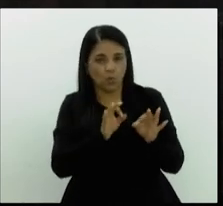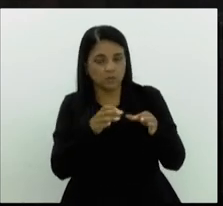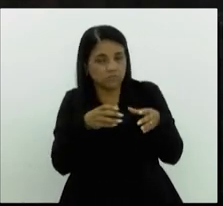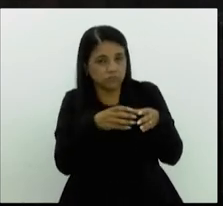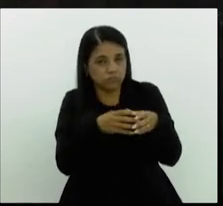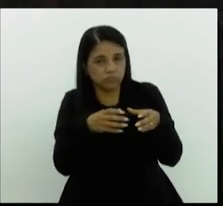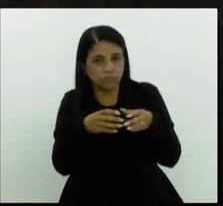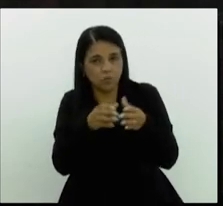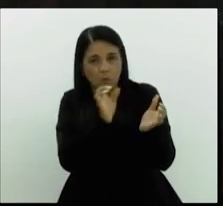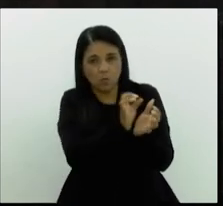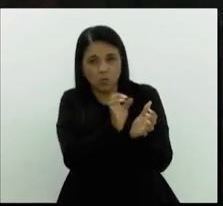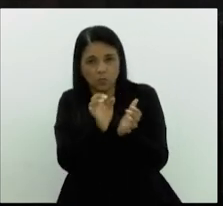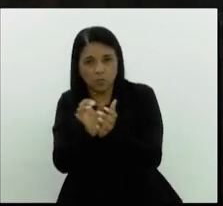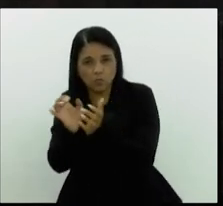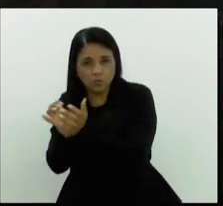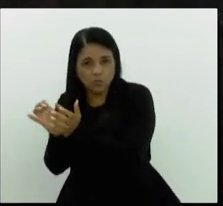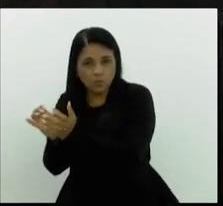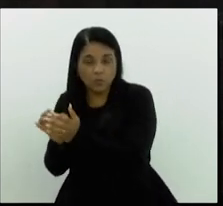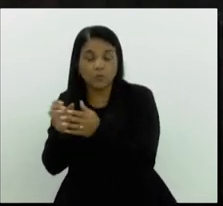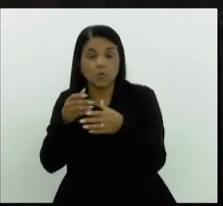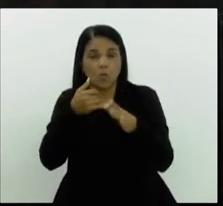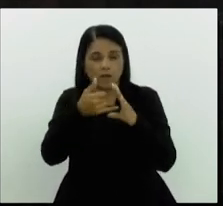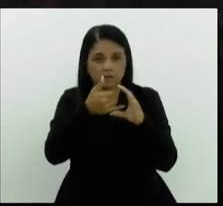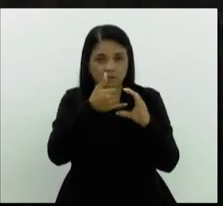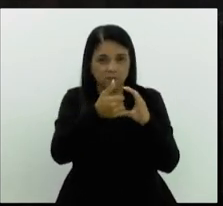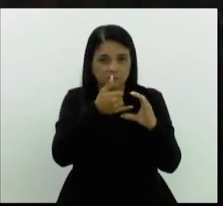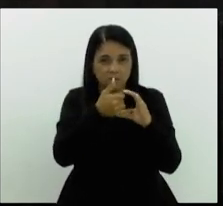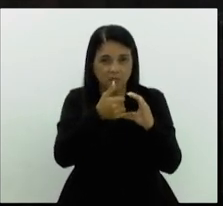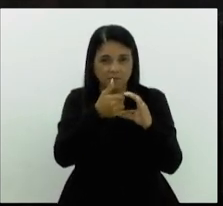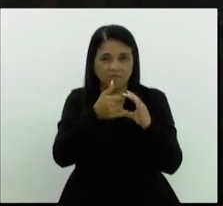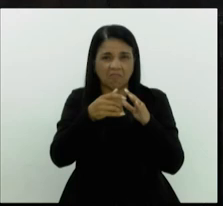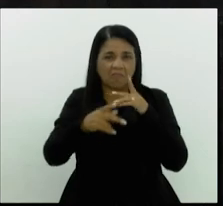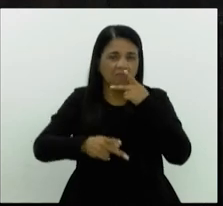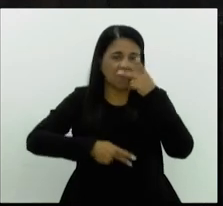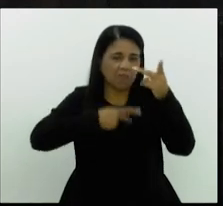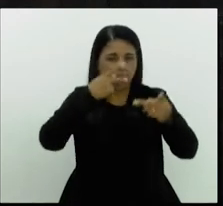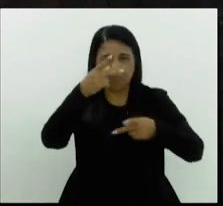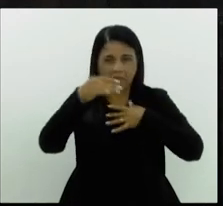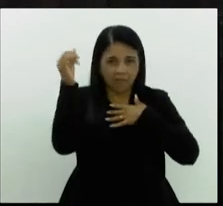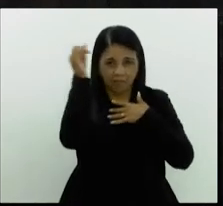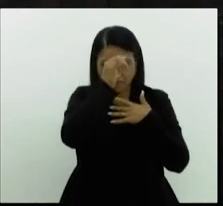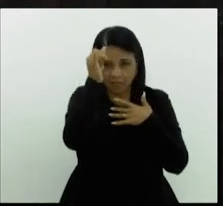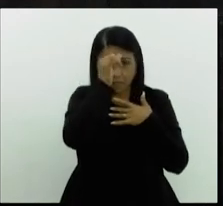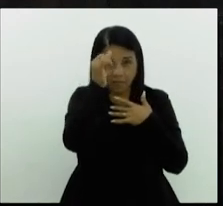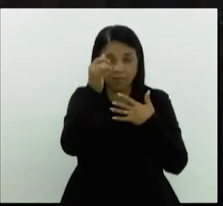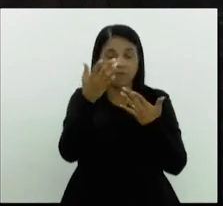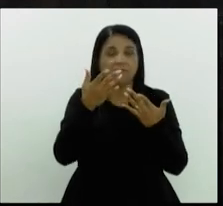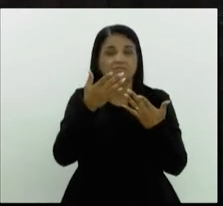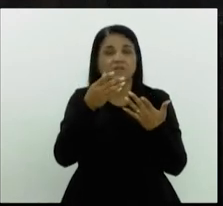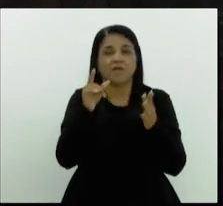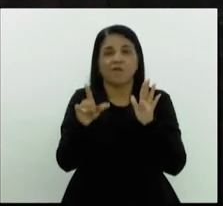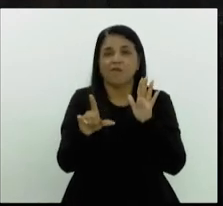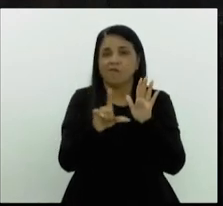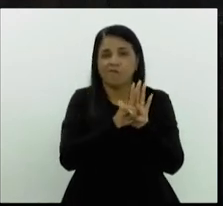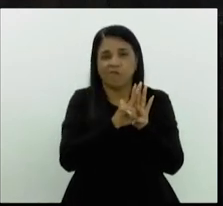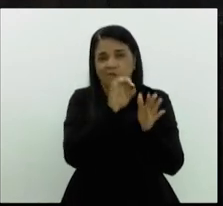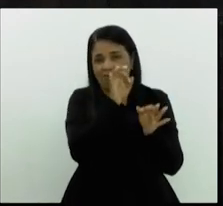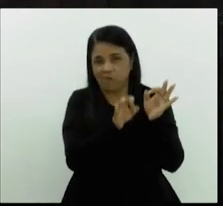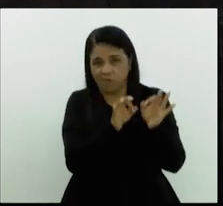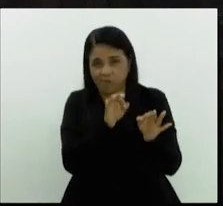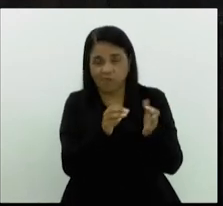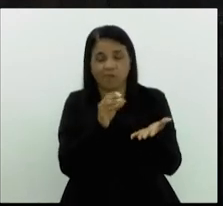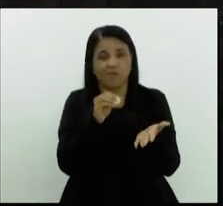grupos do WhatsApp que falam as maiores asneiras possíveis, injurídicas, inverdades e,